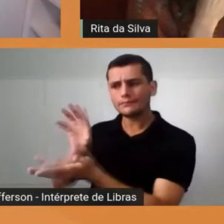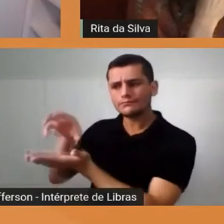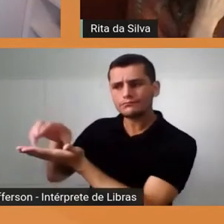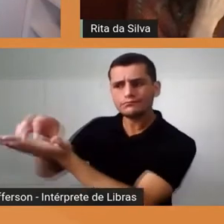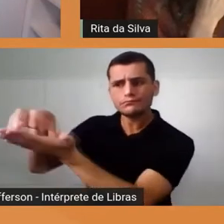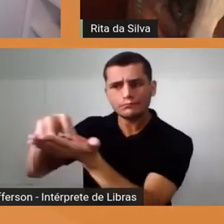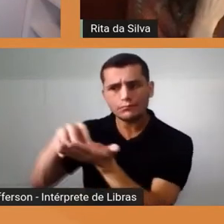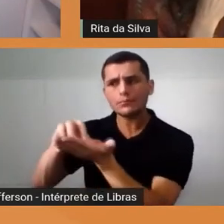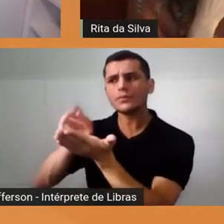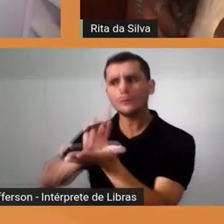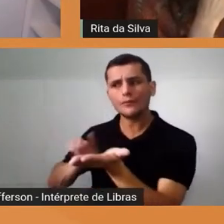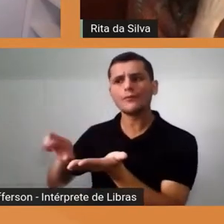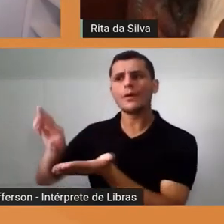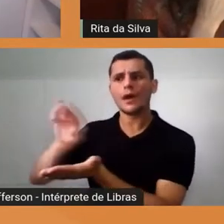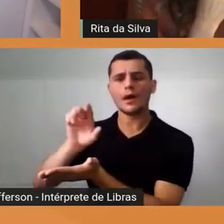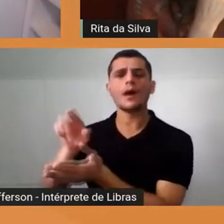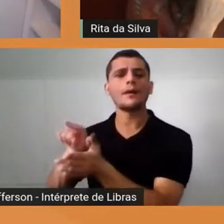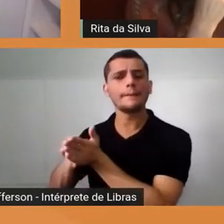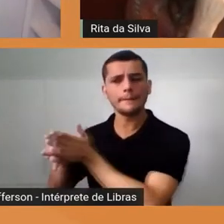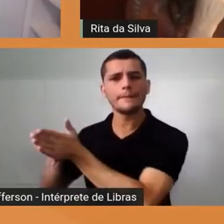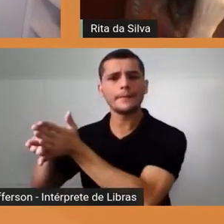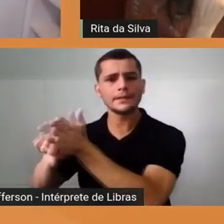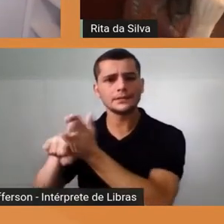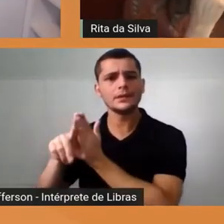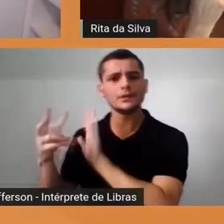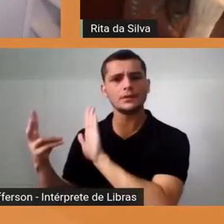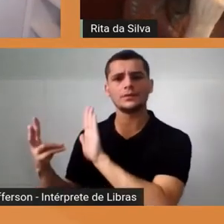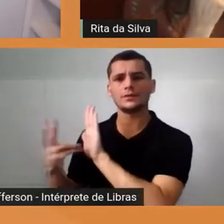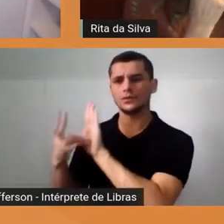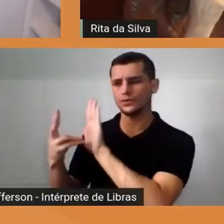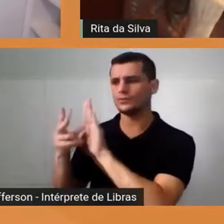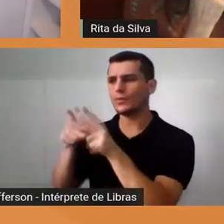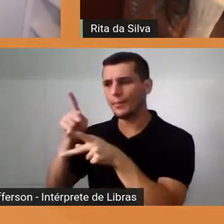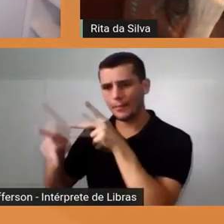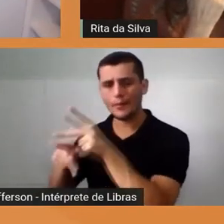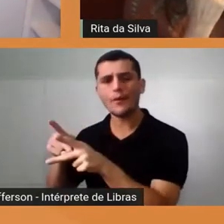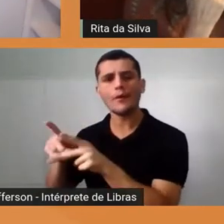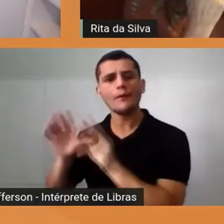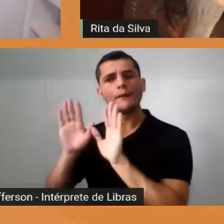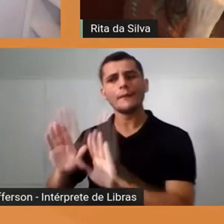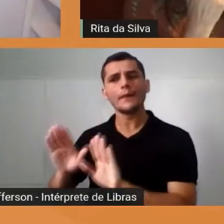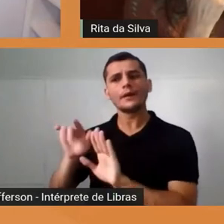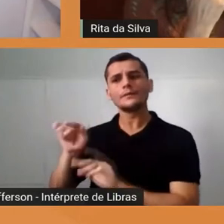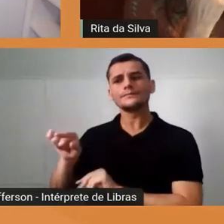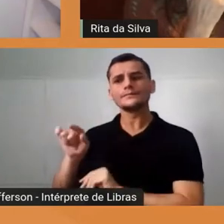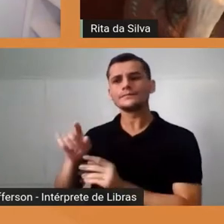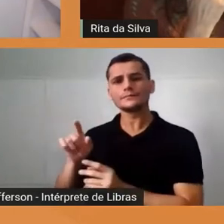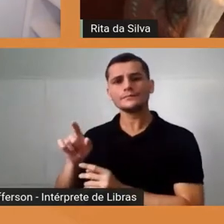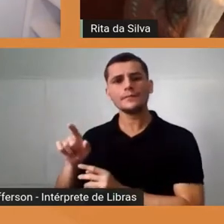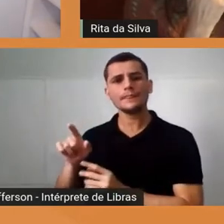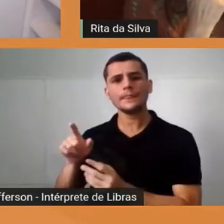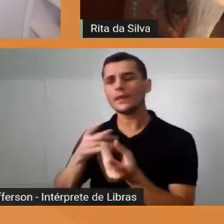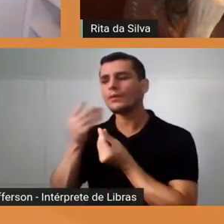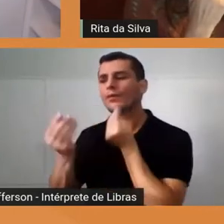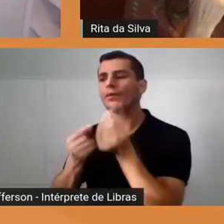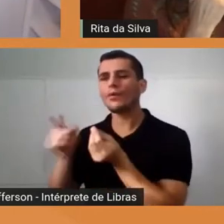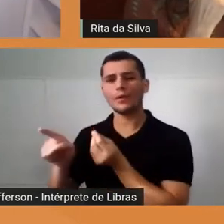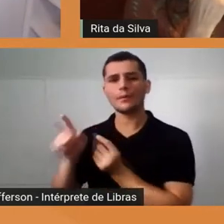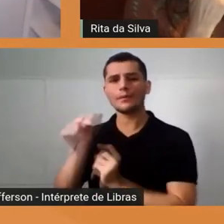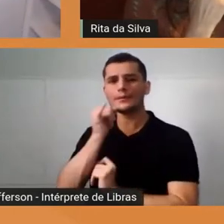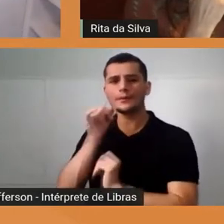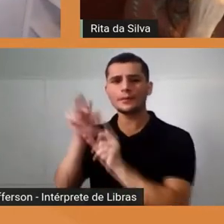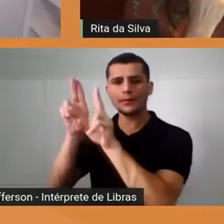pesquisam com povos indígenas, e nós não temos. Bom, se nós temos uma Universidade com esse potencial todo, que não é